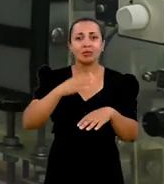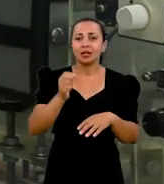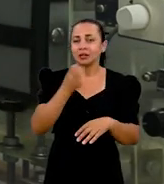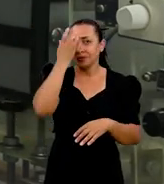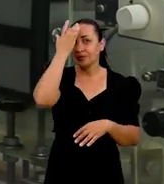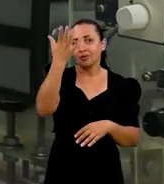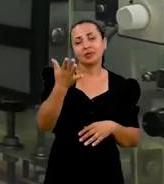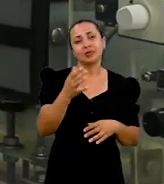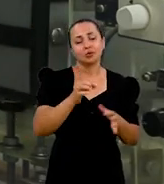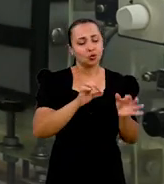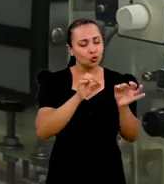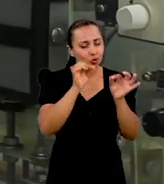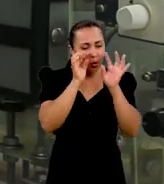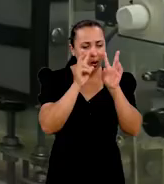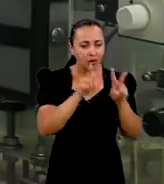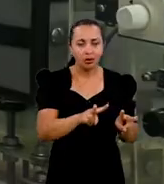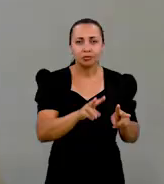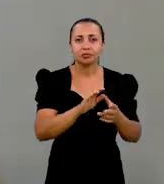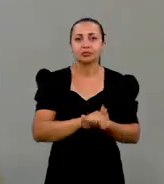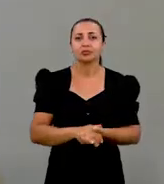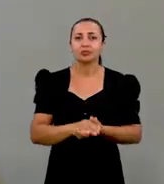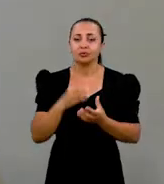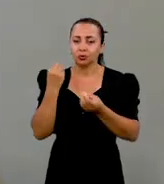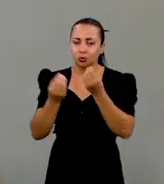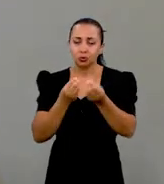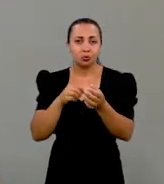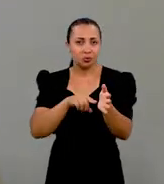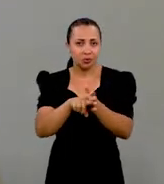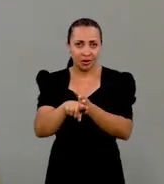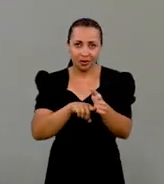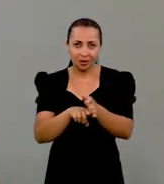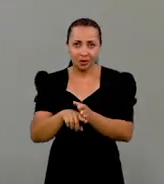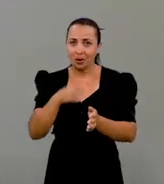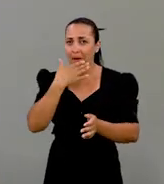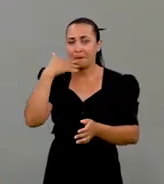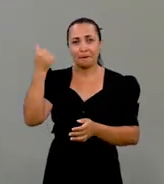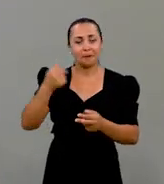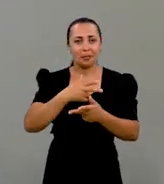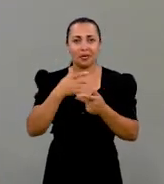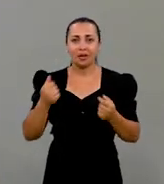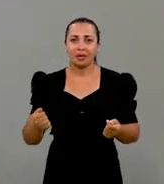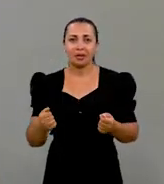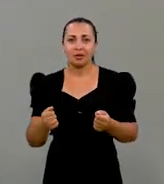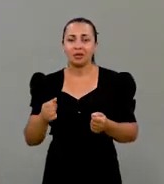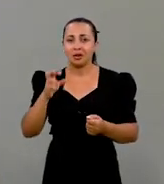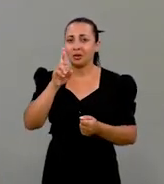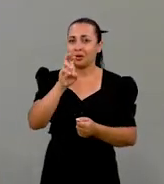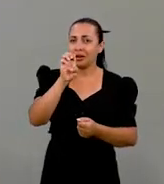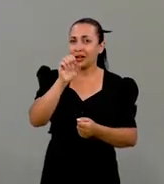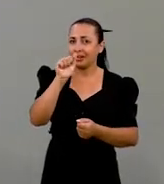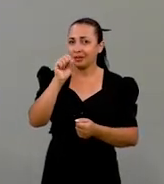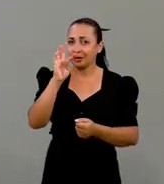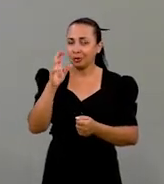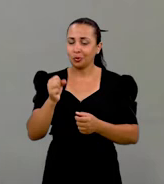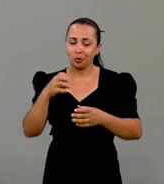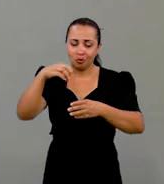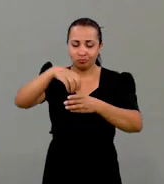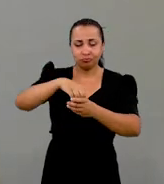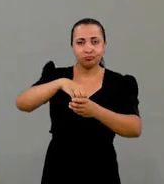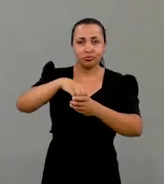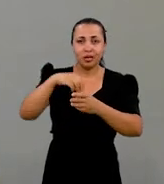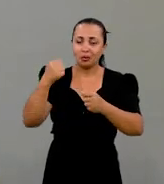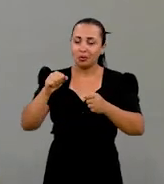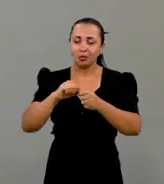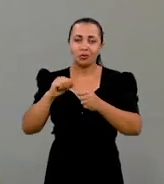mais factível e fácil de ser monitorado. Como pesquisador, eu acho que a melhor coisa no meu reator é a quantidade de